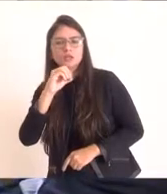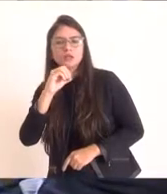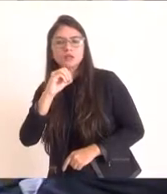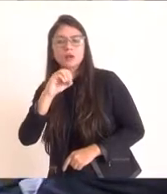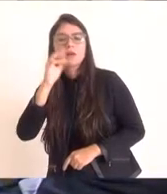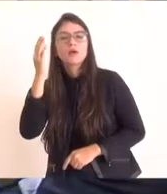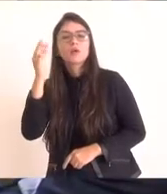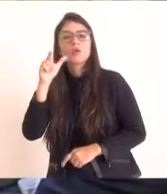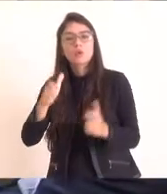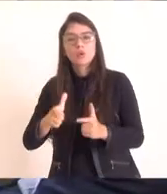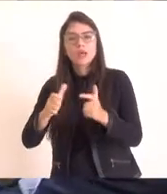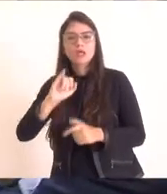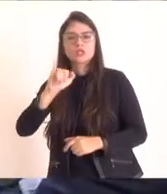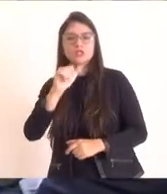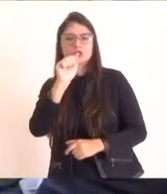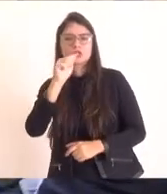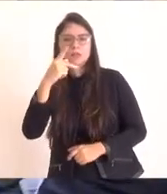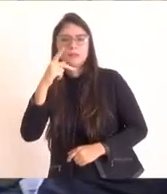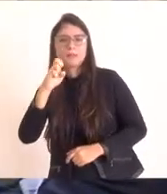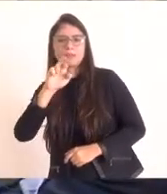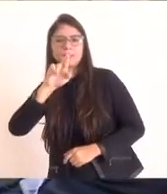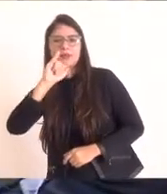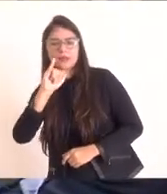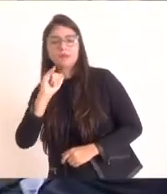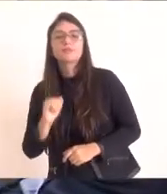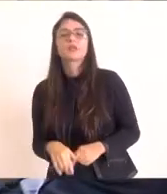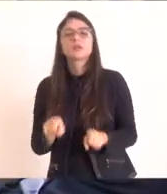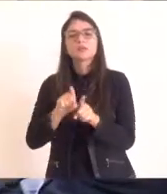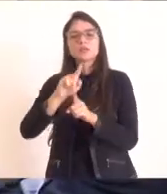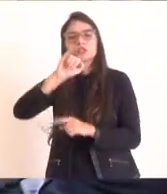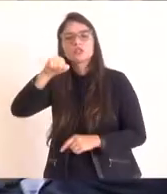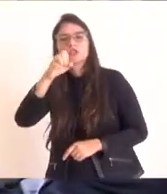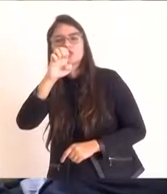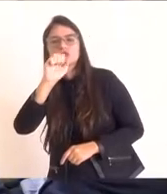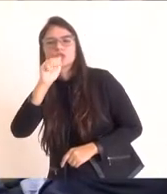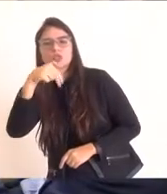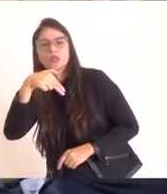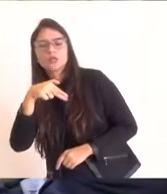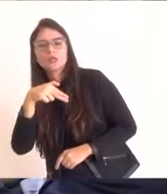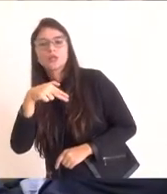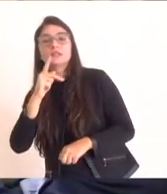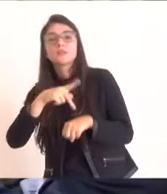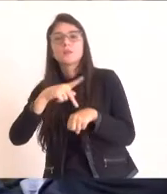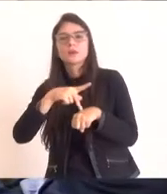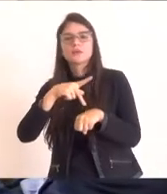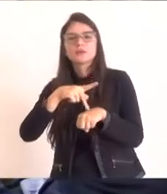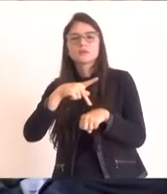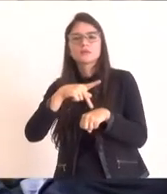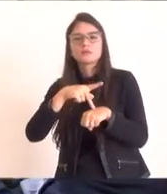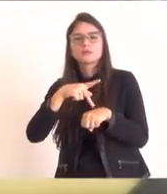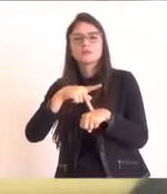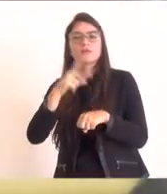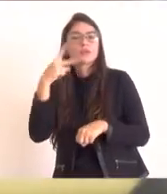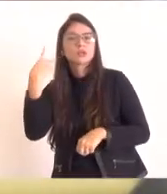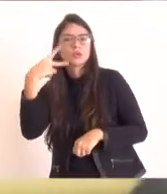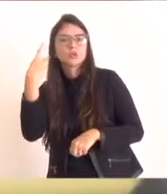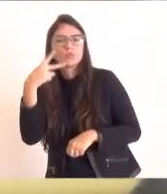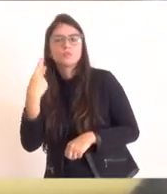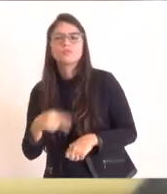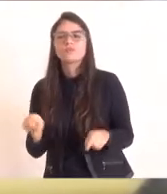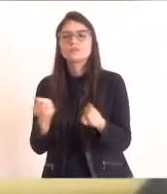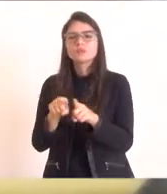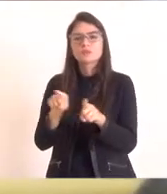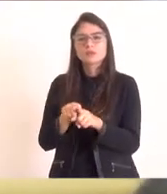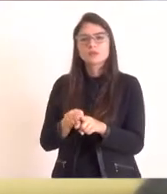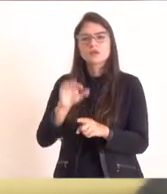Japeri, Jean Pierre, vereador da Câmara Municipal de São Pedro da Aldeia, Franklin Ribeiro, vice-presidente